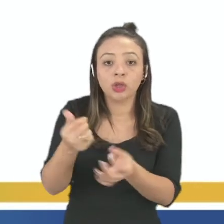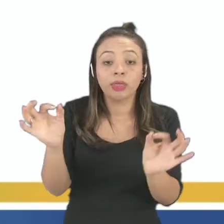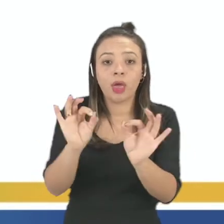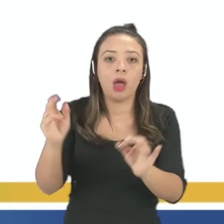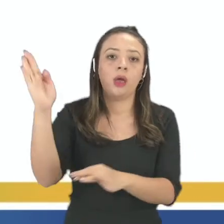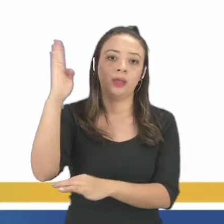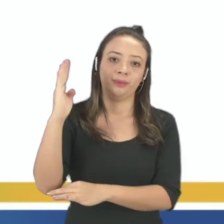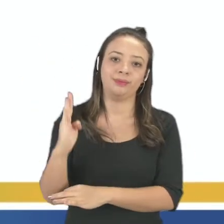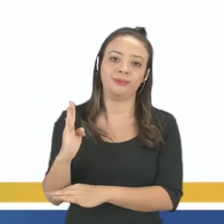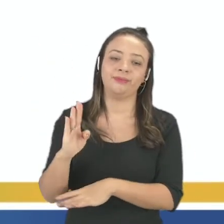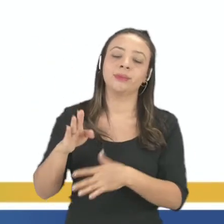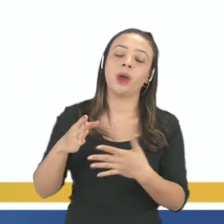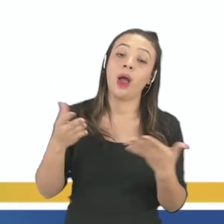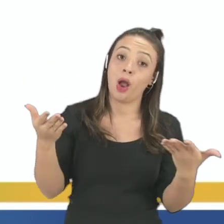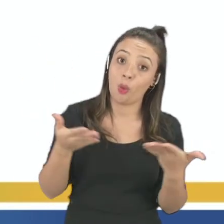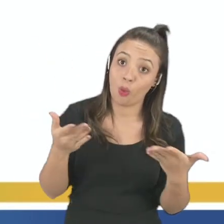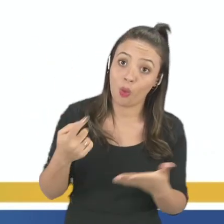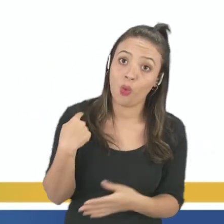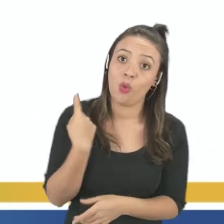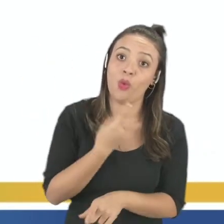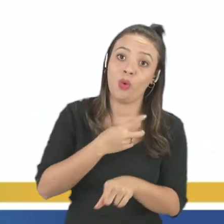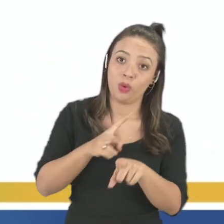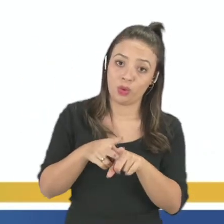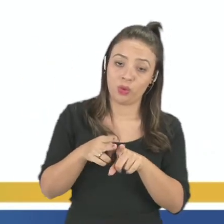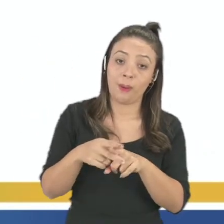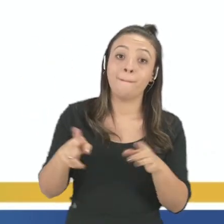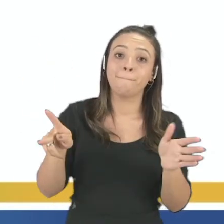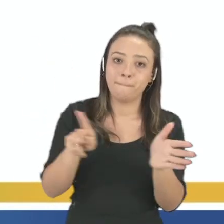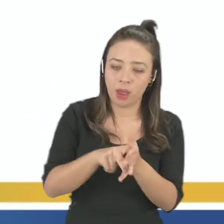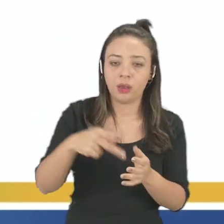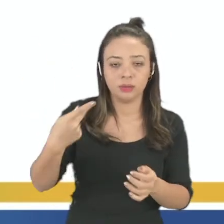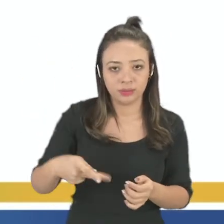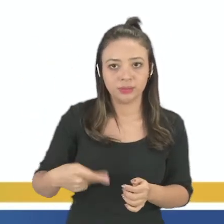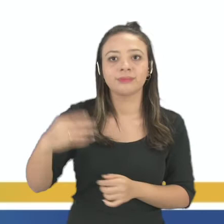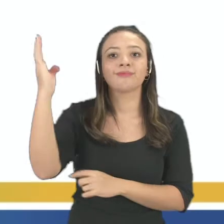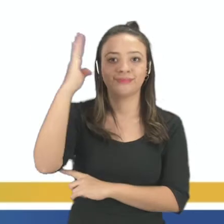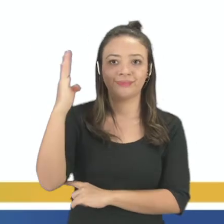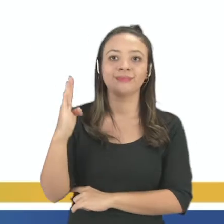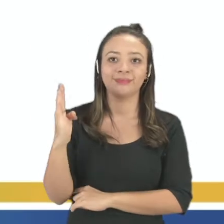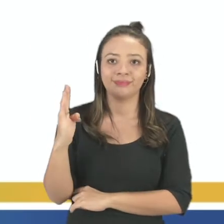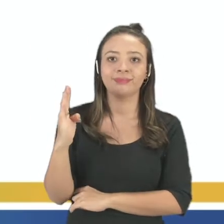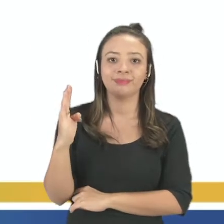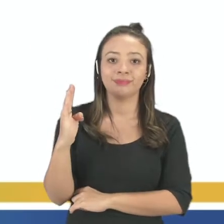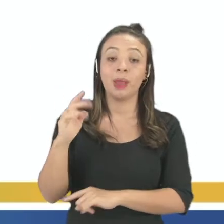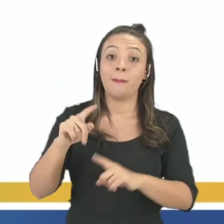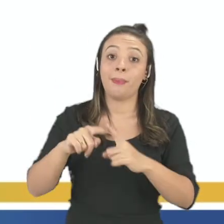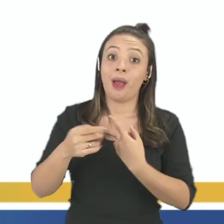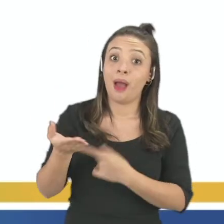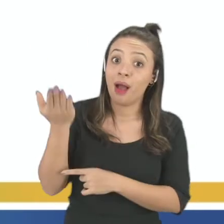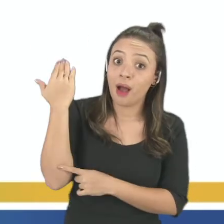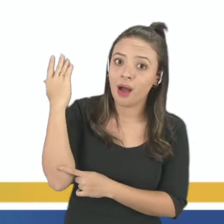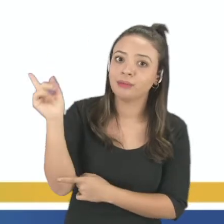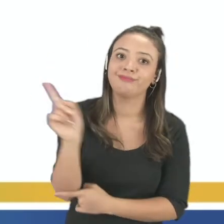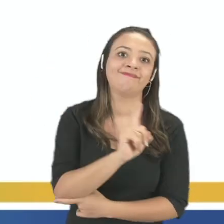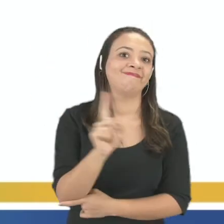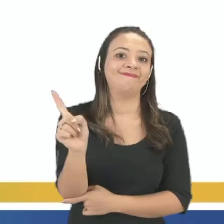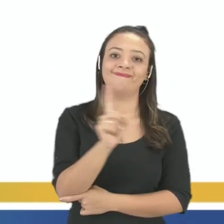Que agora o nosso cupuaçu já é patenteado, né? No nosso país. Mas, antigamente, não. Então,